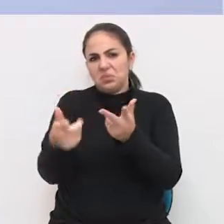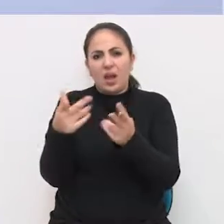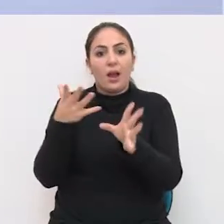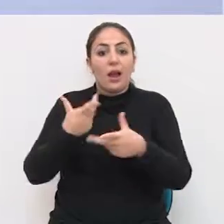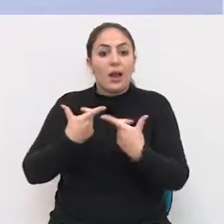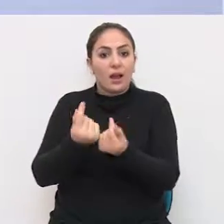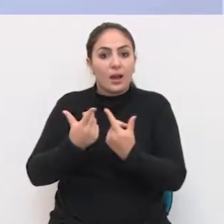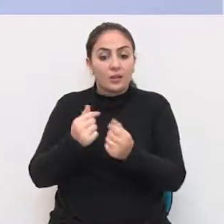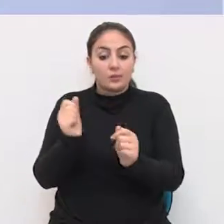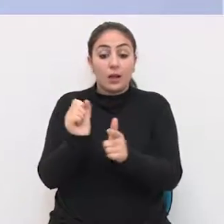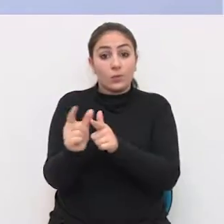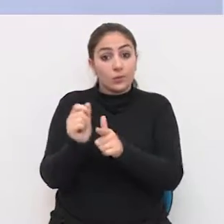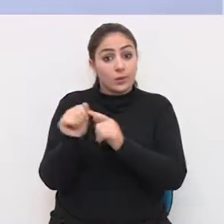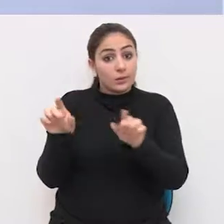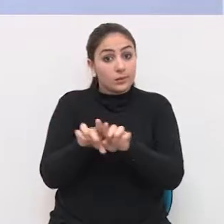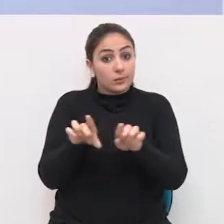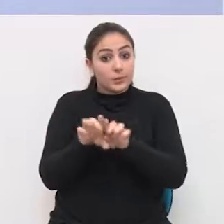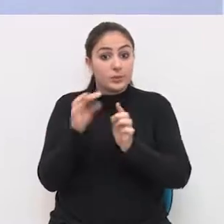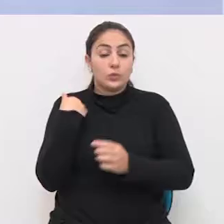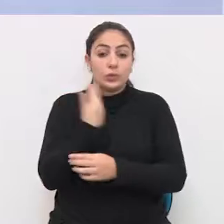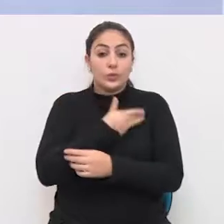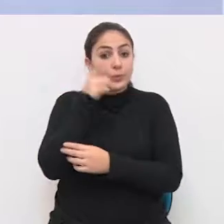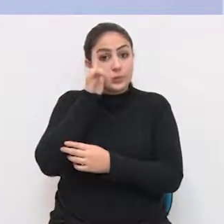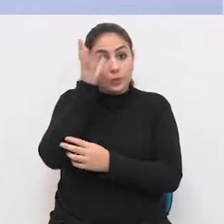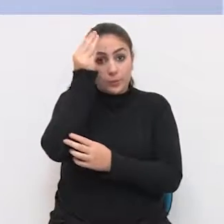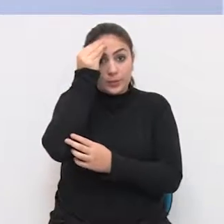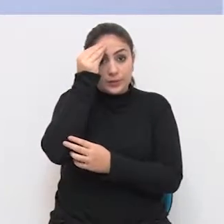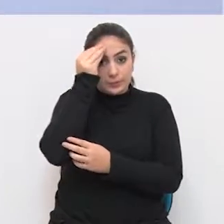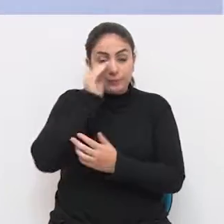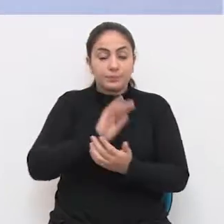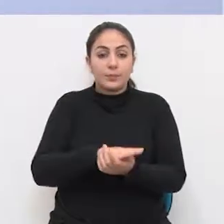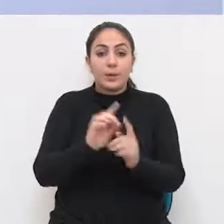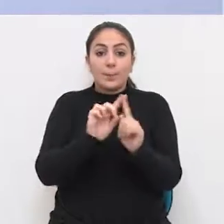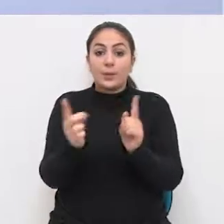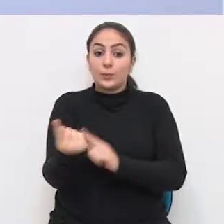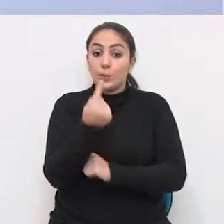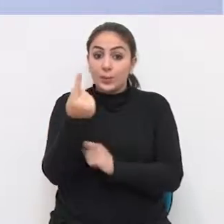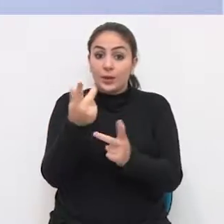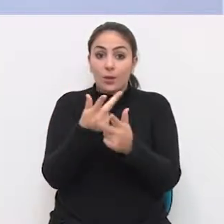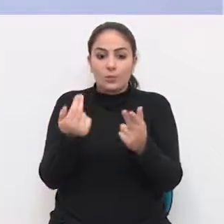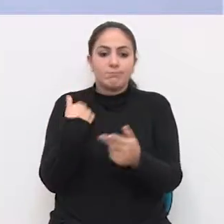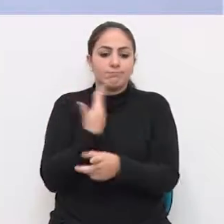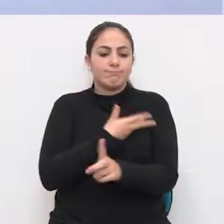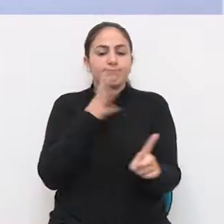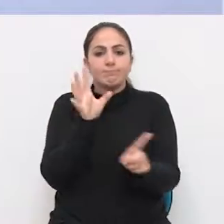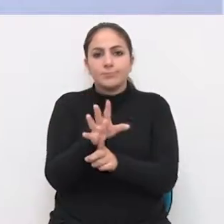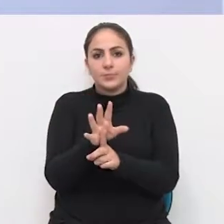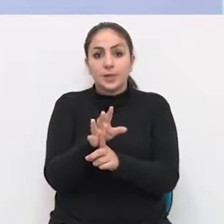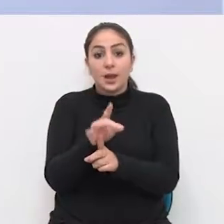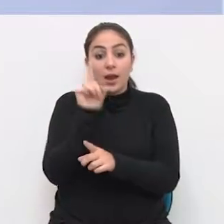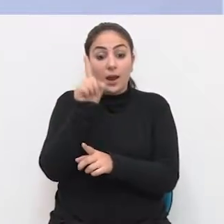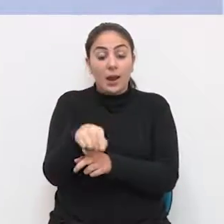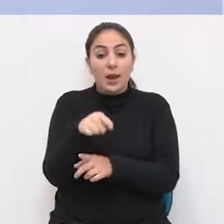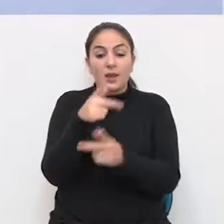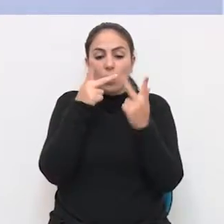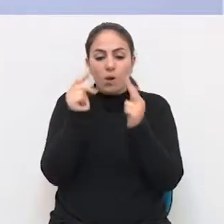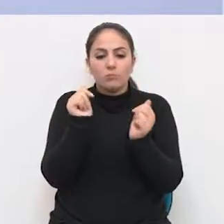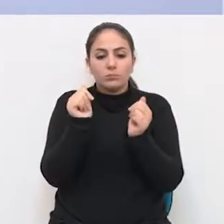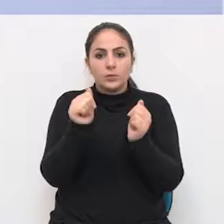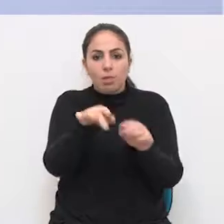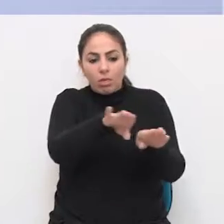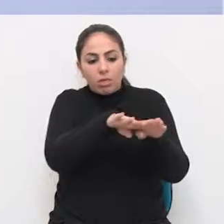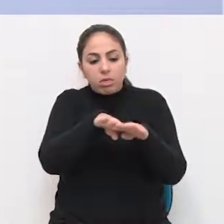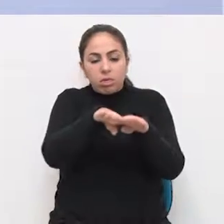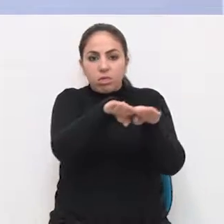lugares que tem aluguel. Então, a gente entende a situação. A única coisa que nós somos contrários é a unificação